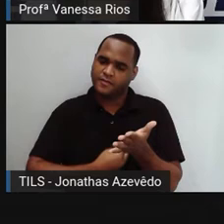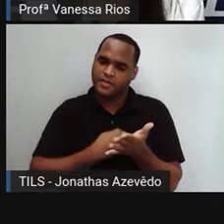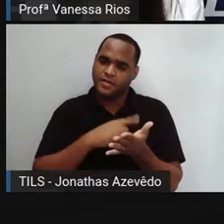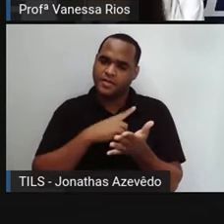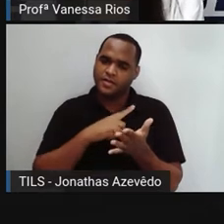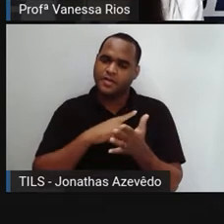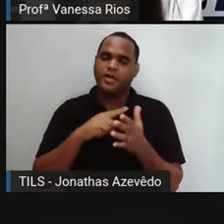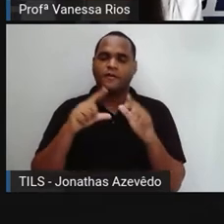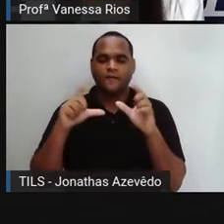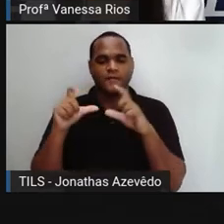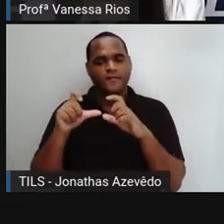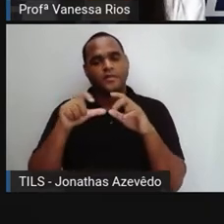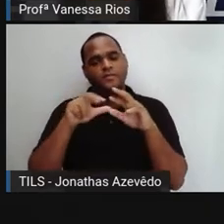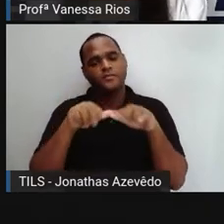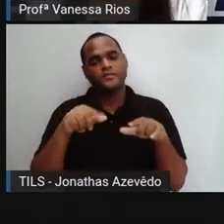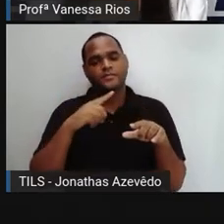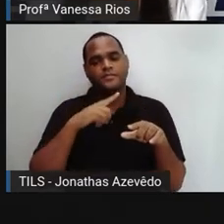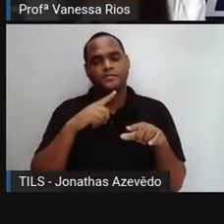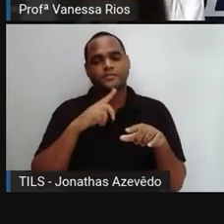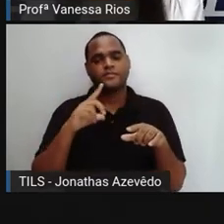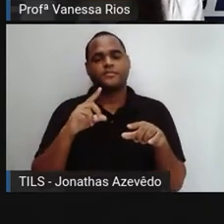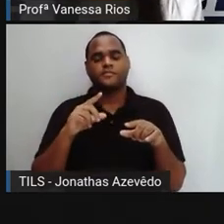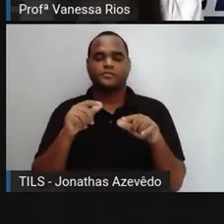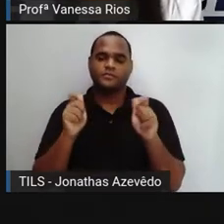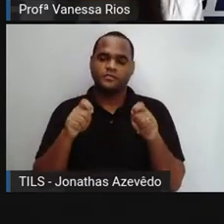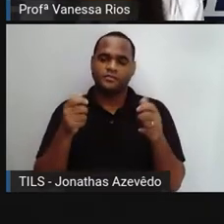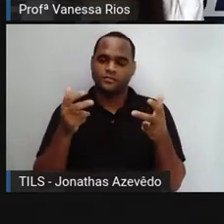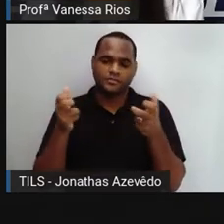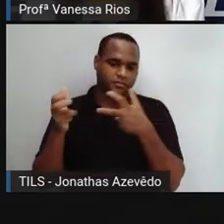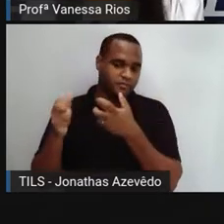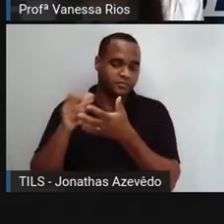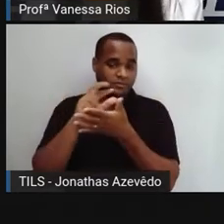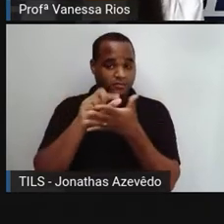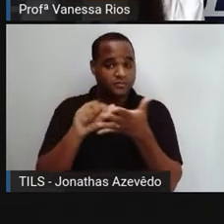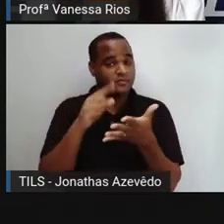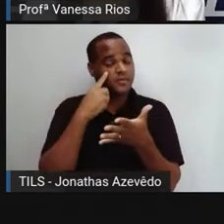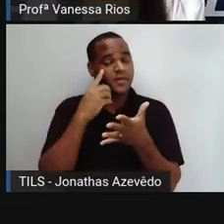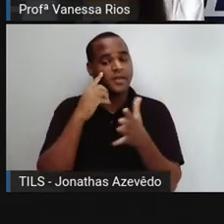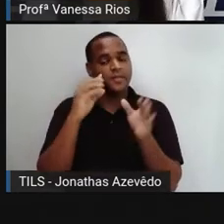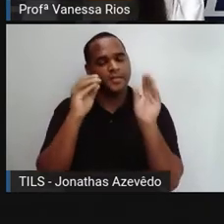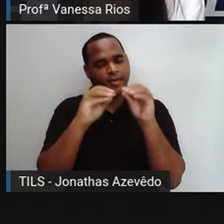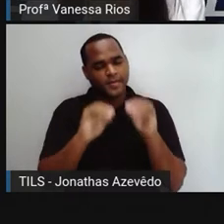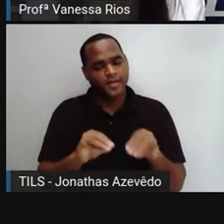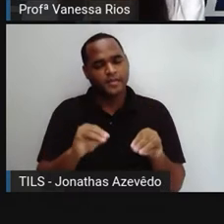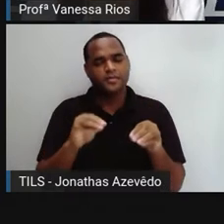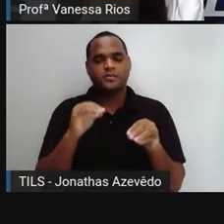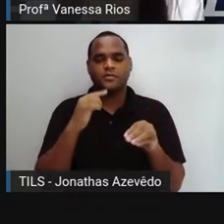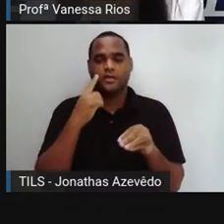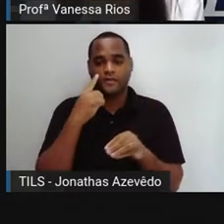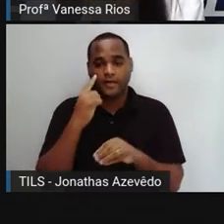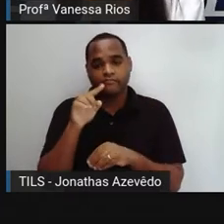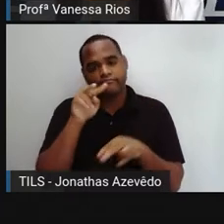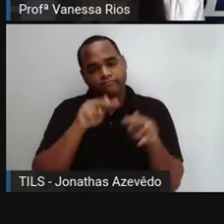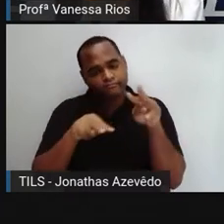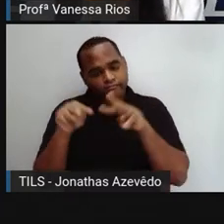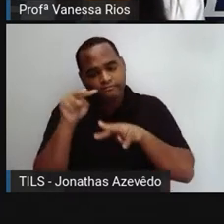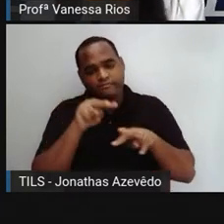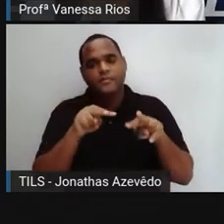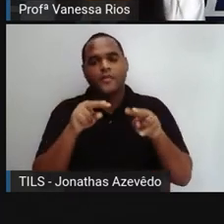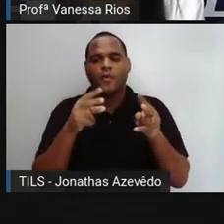fotografia pode trazer. A gente tem algumas percepções a serem colocadas em nosso olhar ao